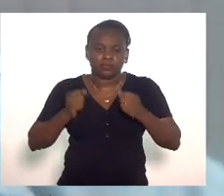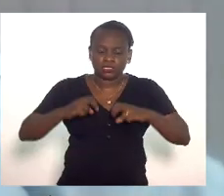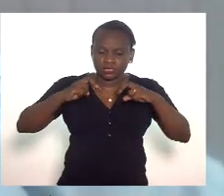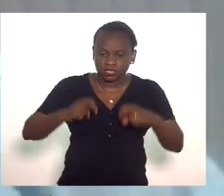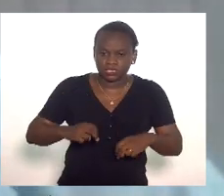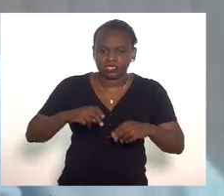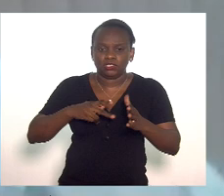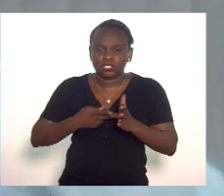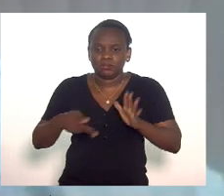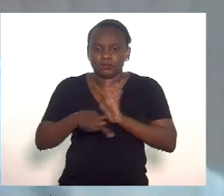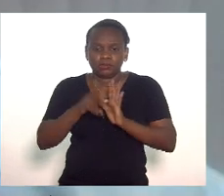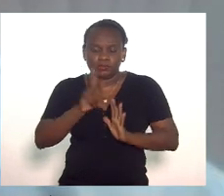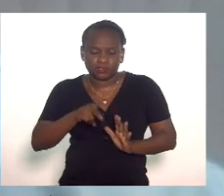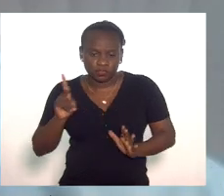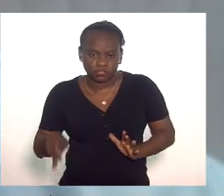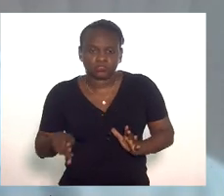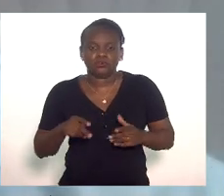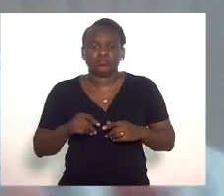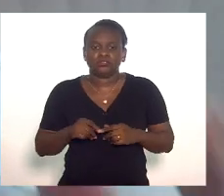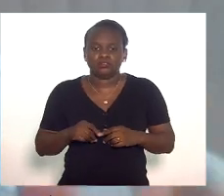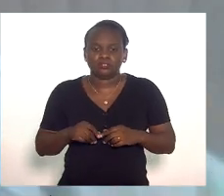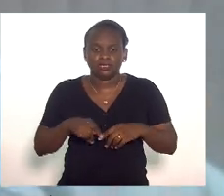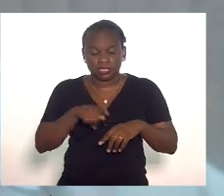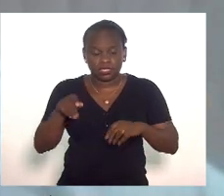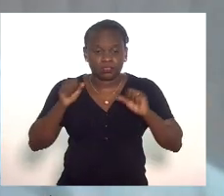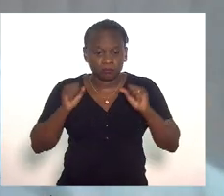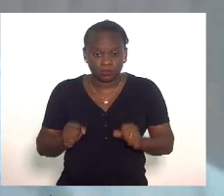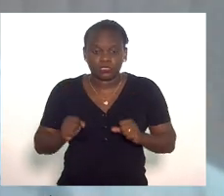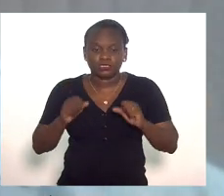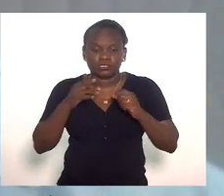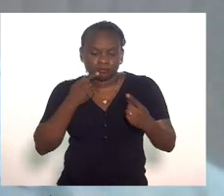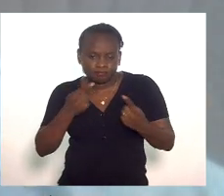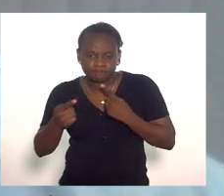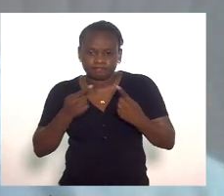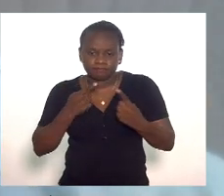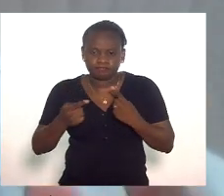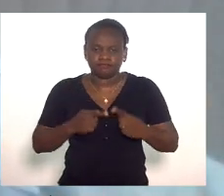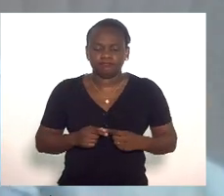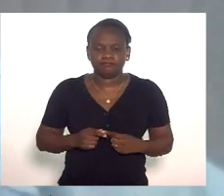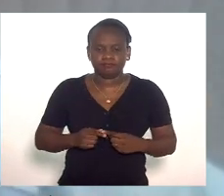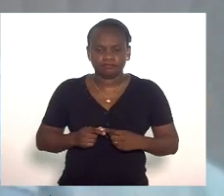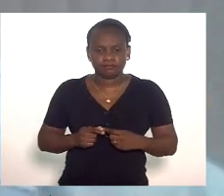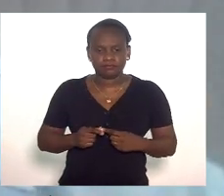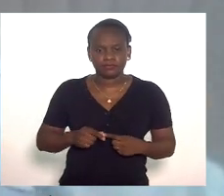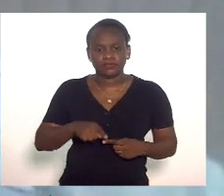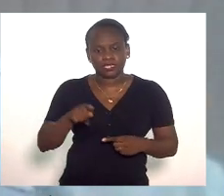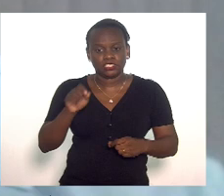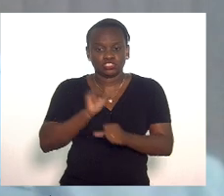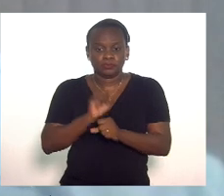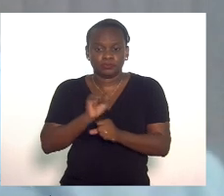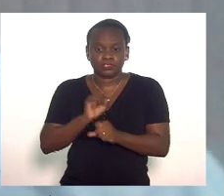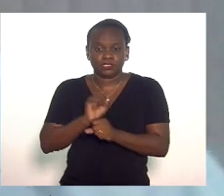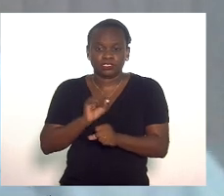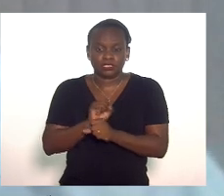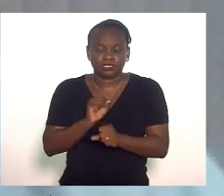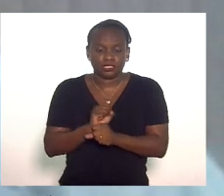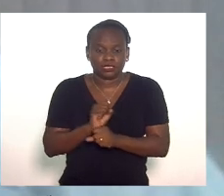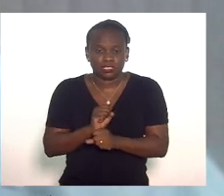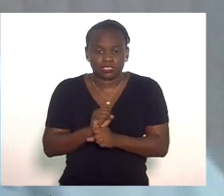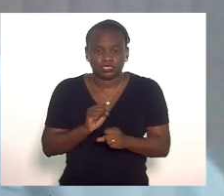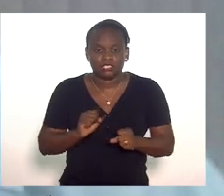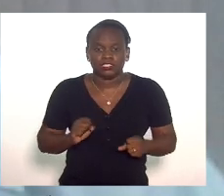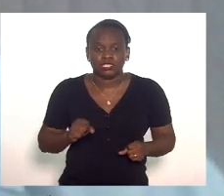com o sindicato dos professores e que ele possa dialogar a gente espera que quem esteja